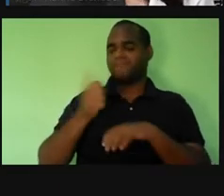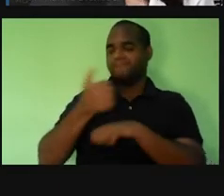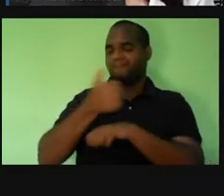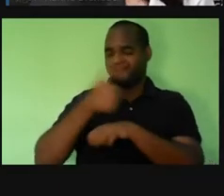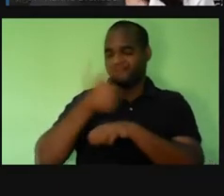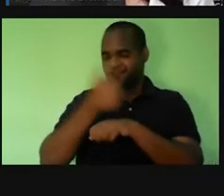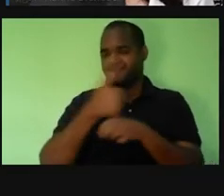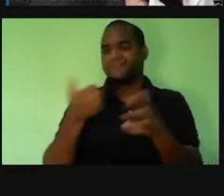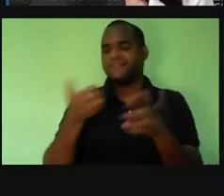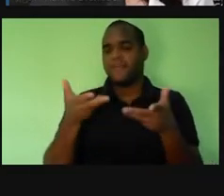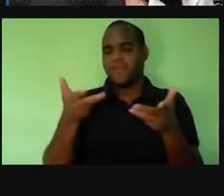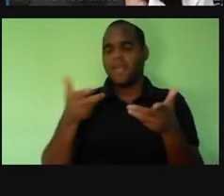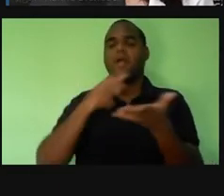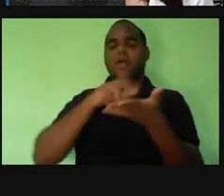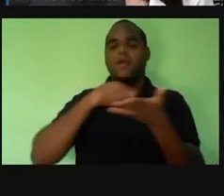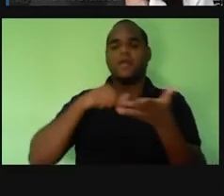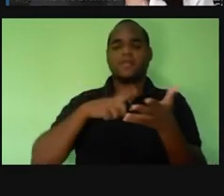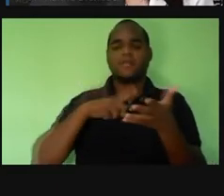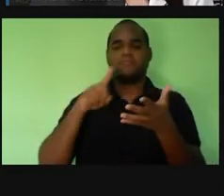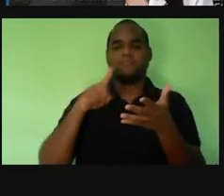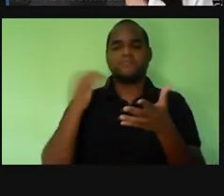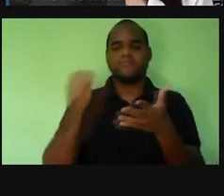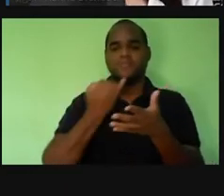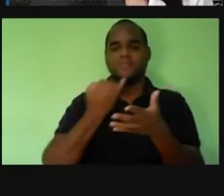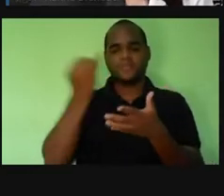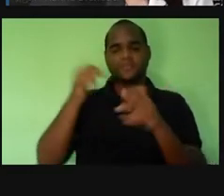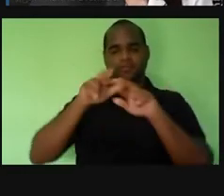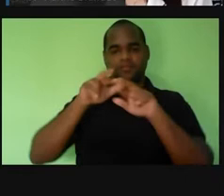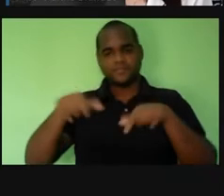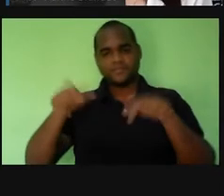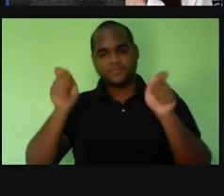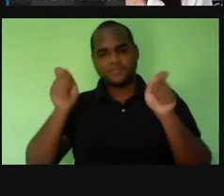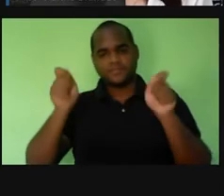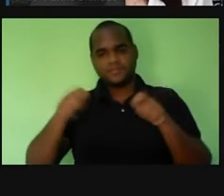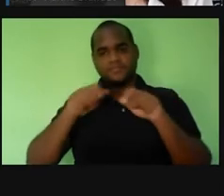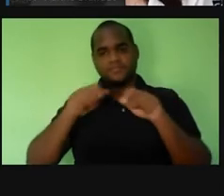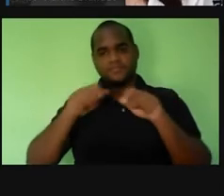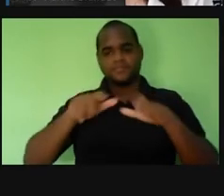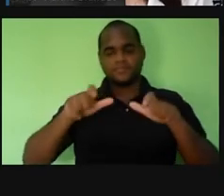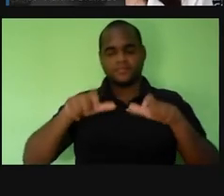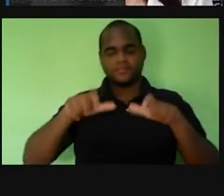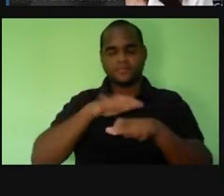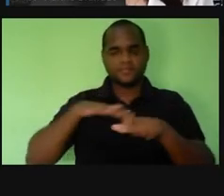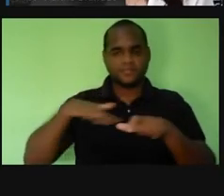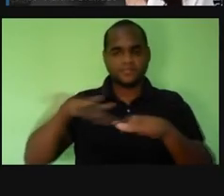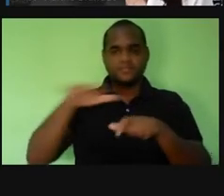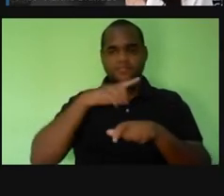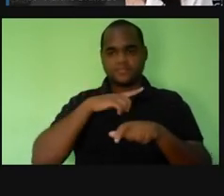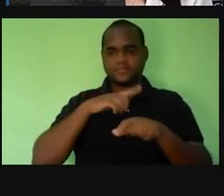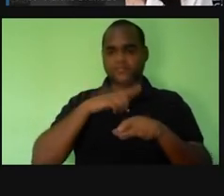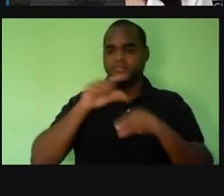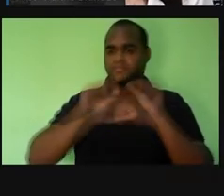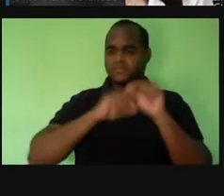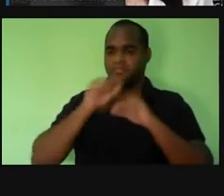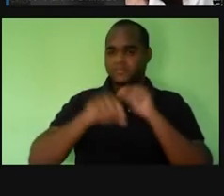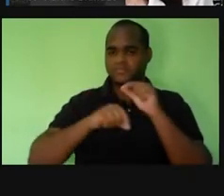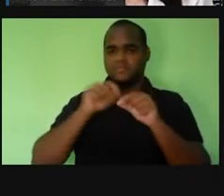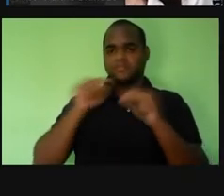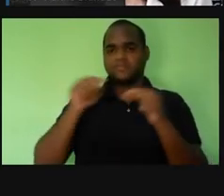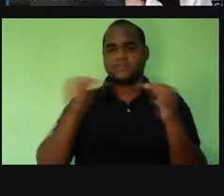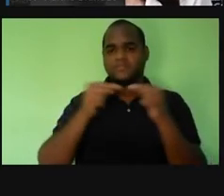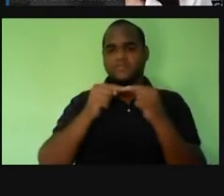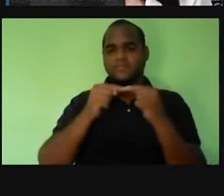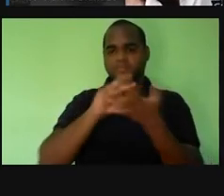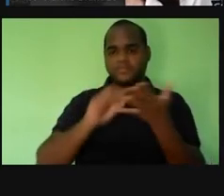É essencial para o fortalecimento do nosso SUS, do nosso Sistema Único de Saúde, tá? Os sanitaristas, eles são